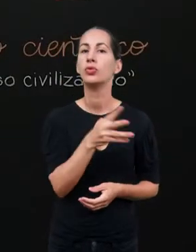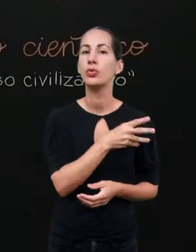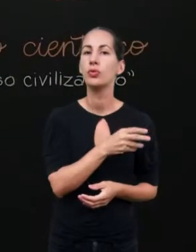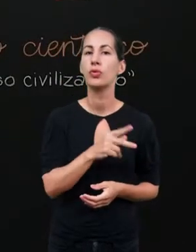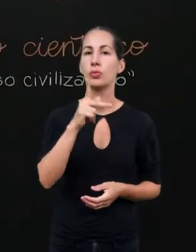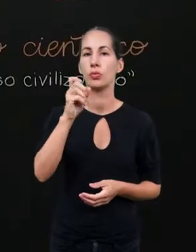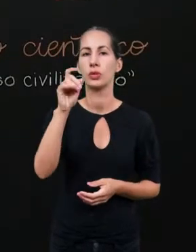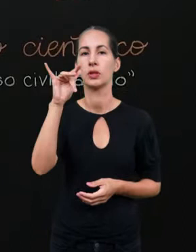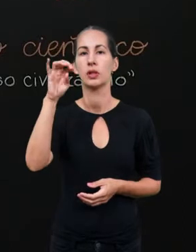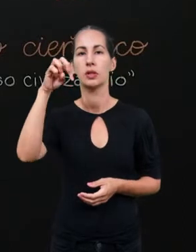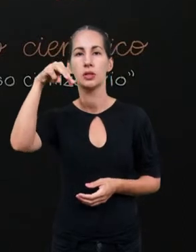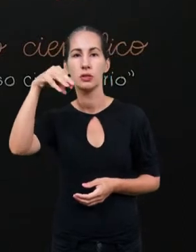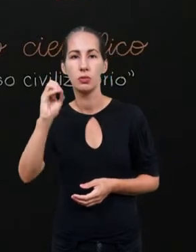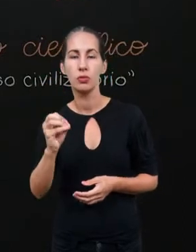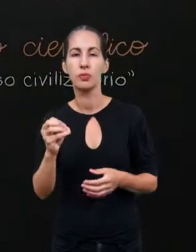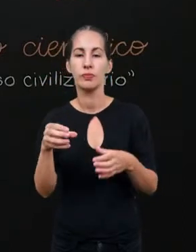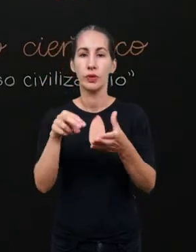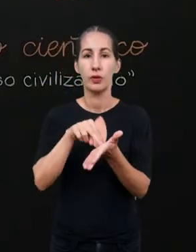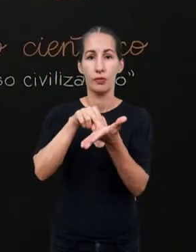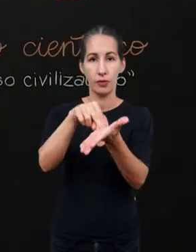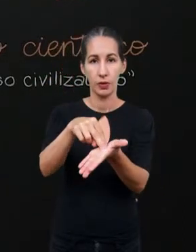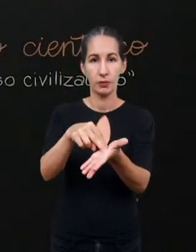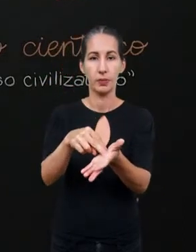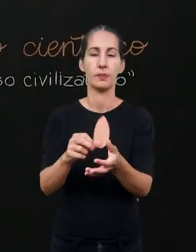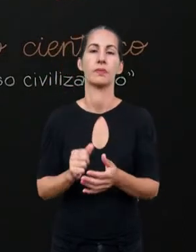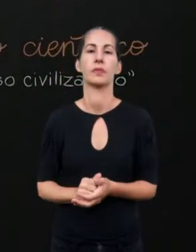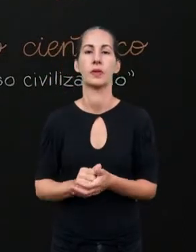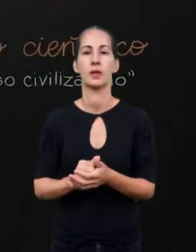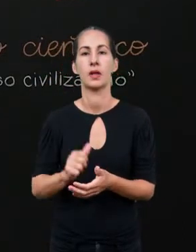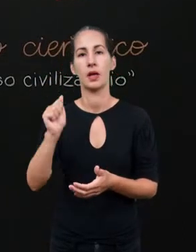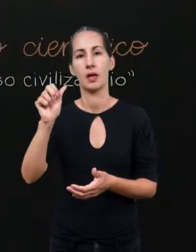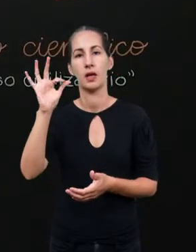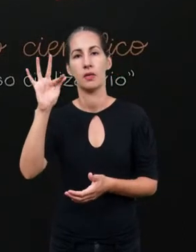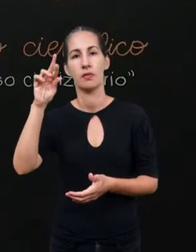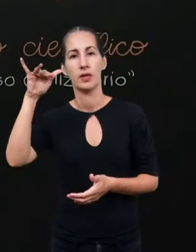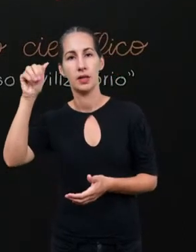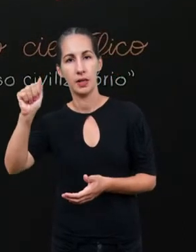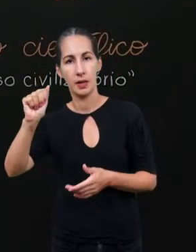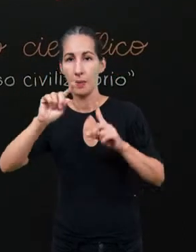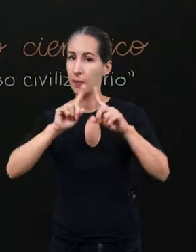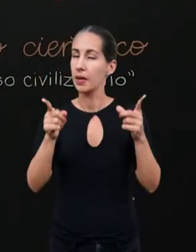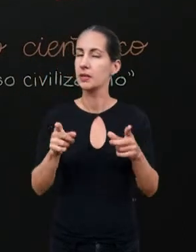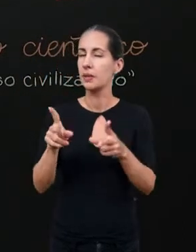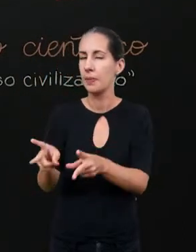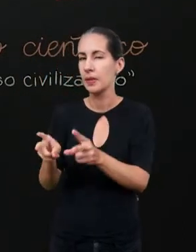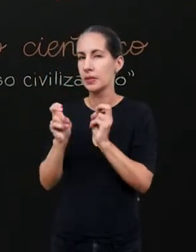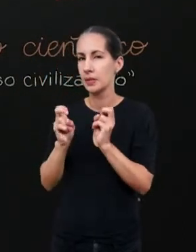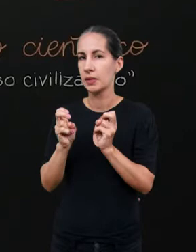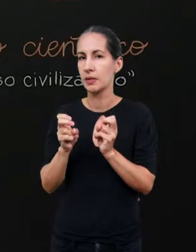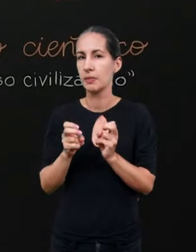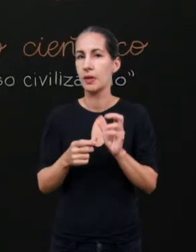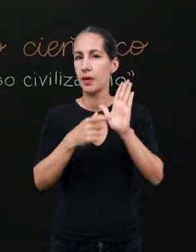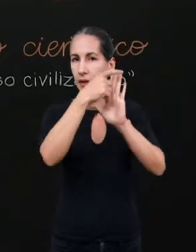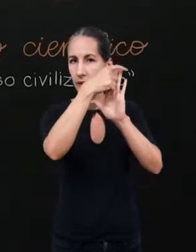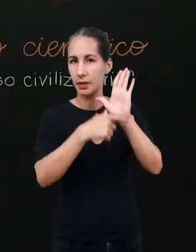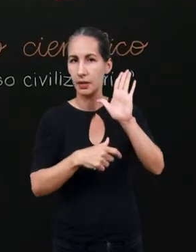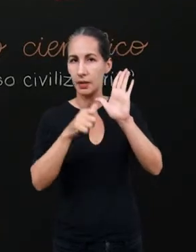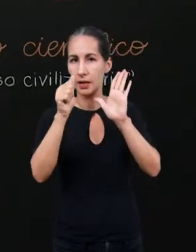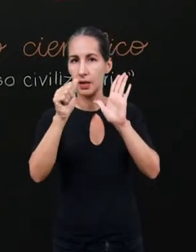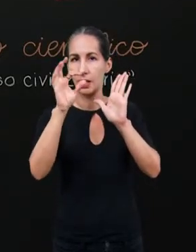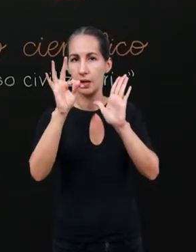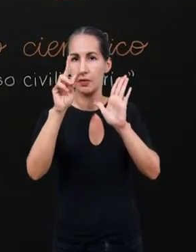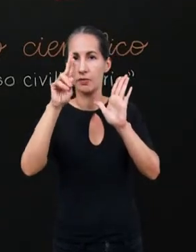colonialismo, ele vai se estabelecer na África. Mas perceba só. Aqui na lousa não está escrito